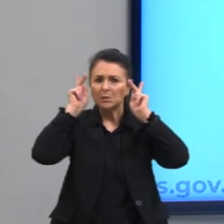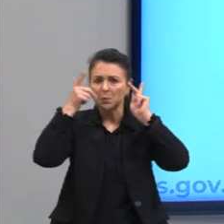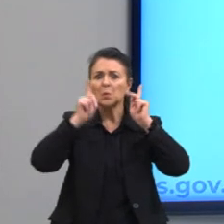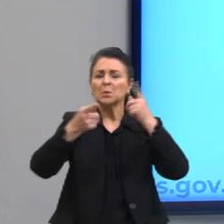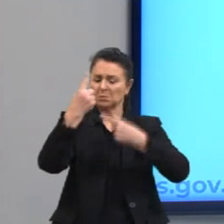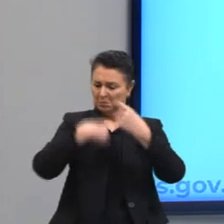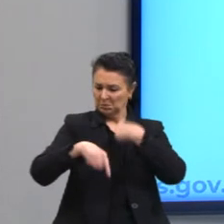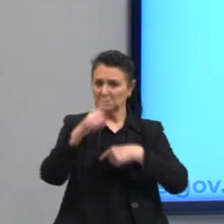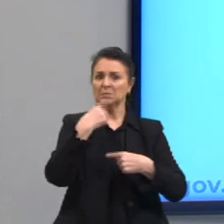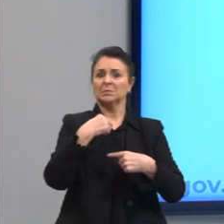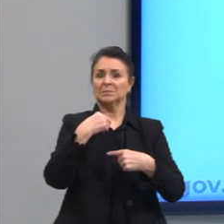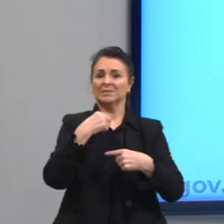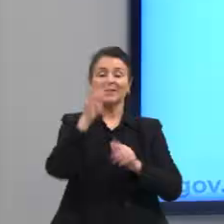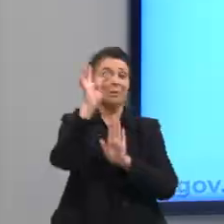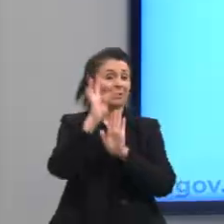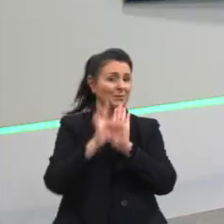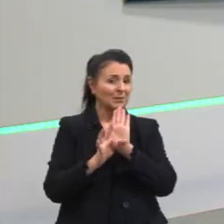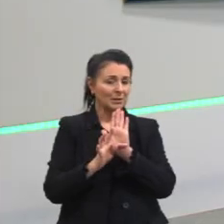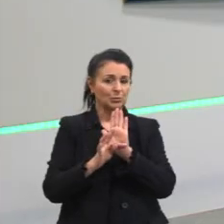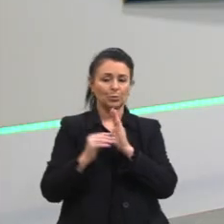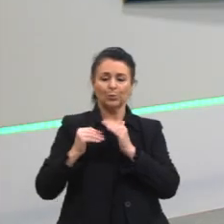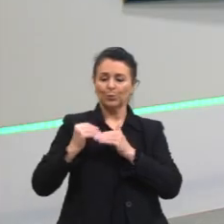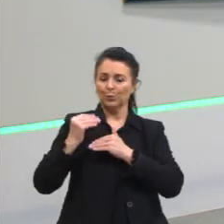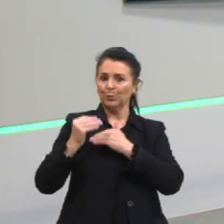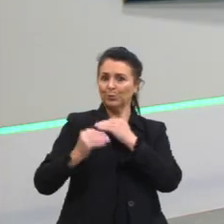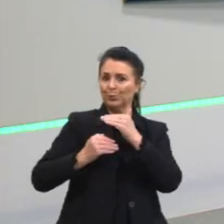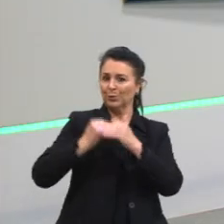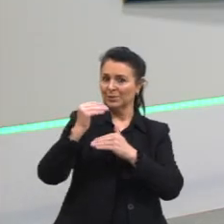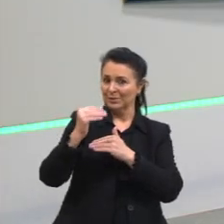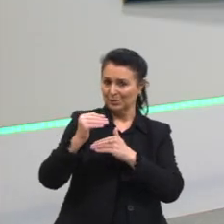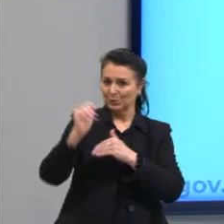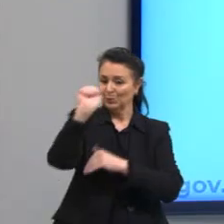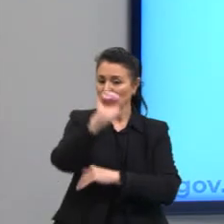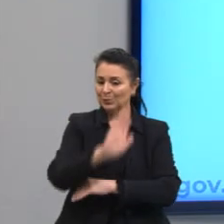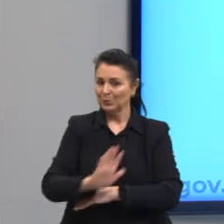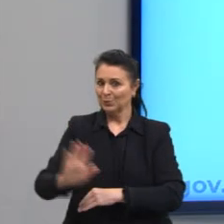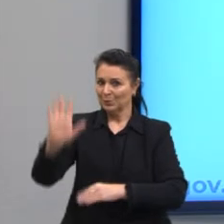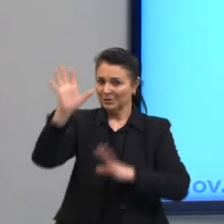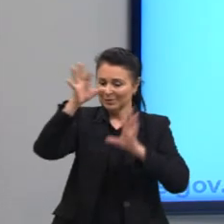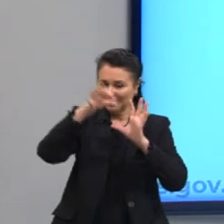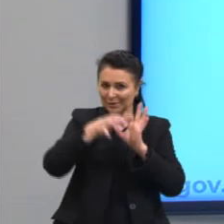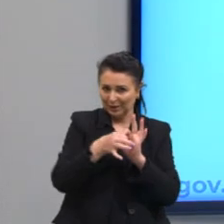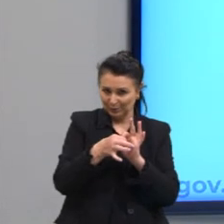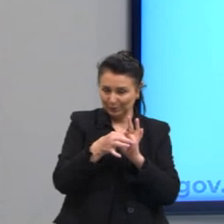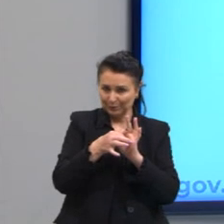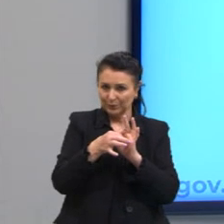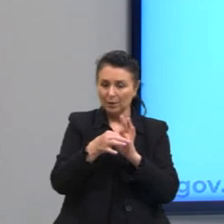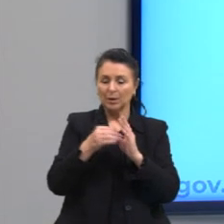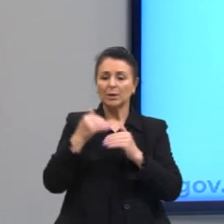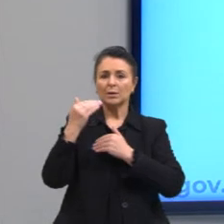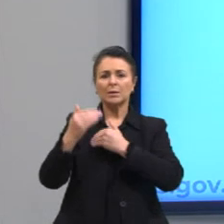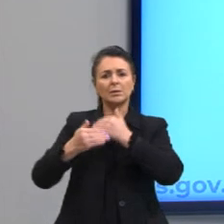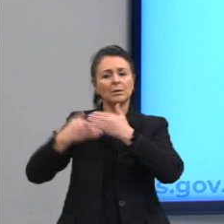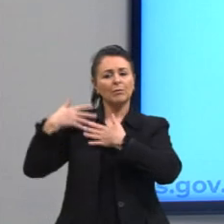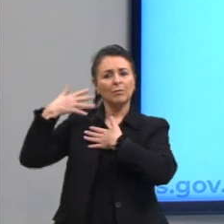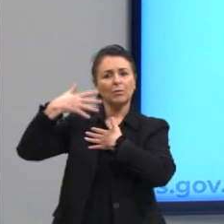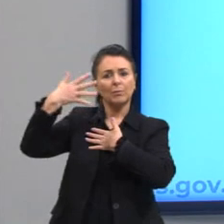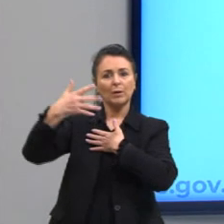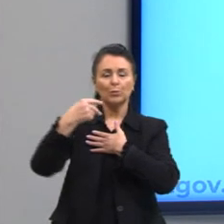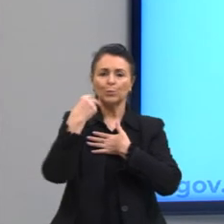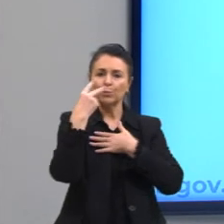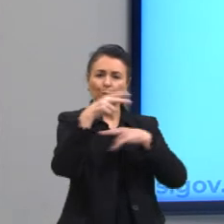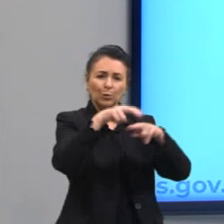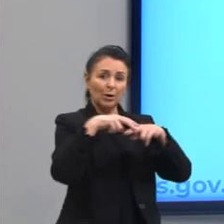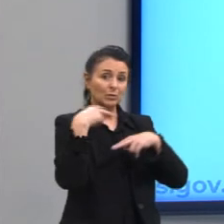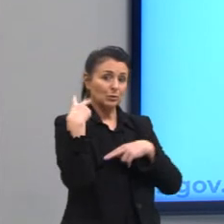Vamos ver o texto. O processo formativo do Estado desenrolou-se segundo a dinâmica de dois movimentos